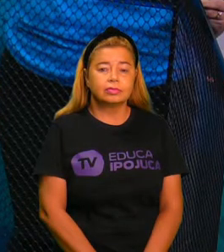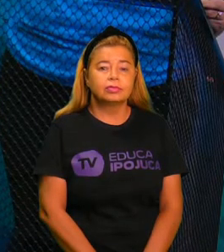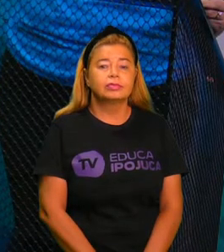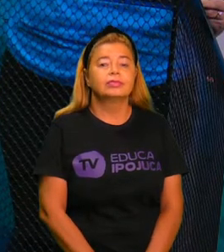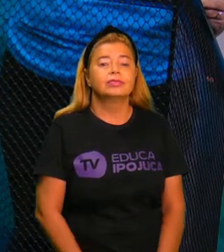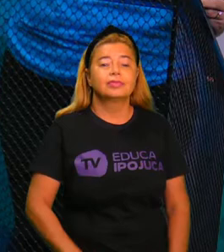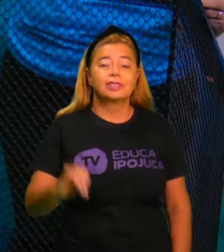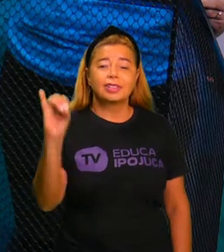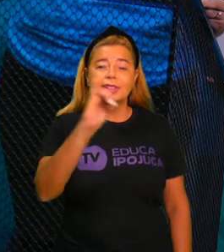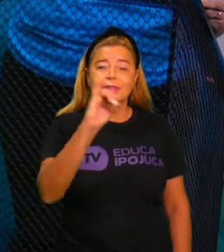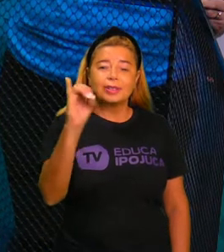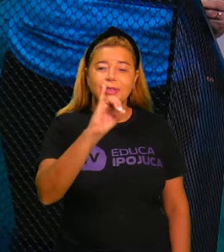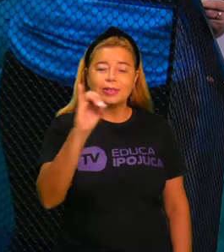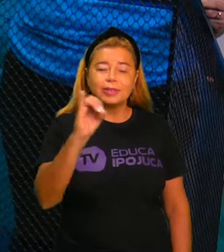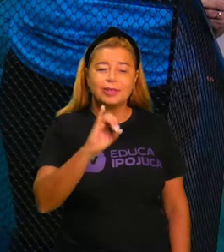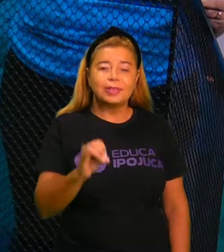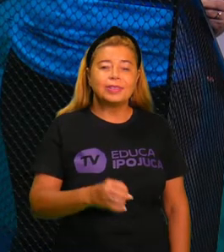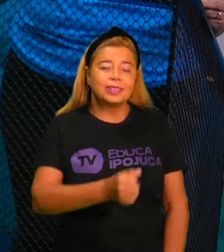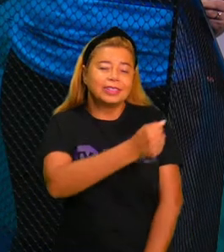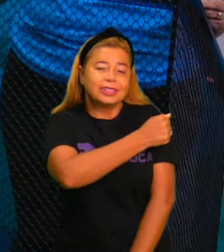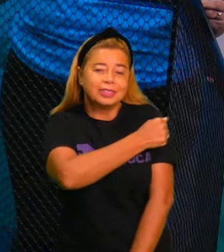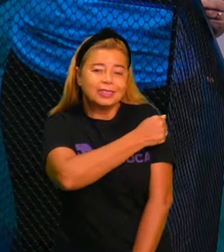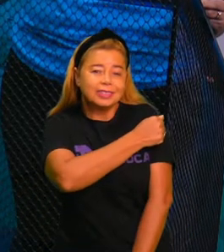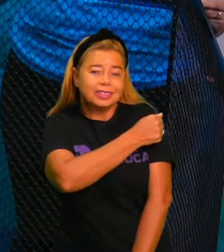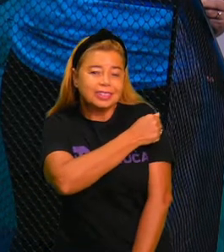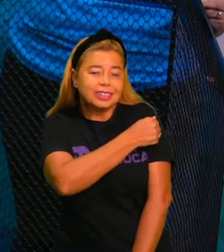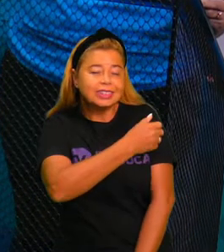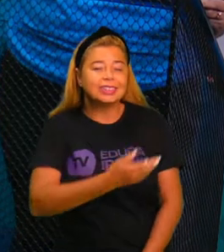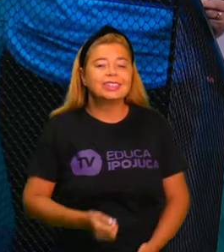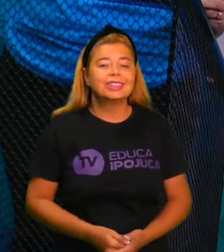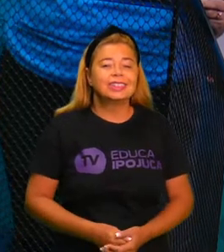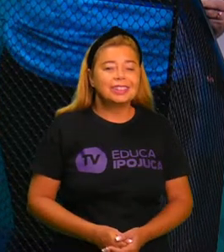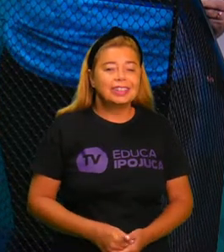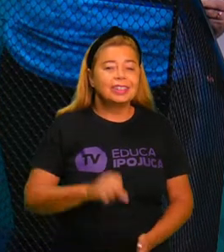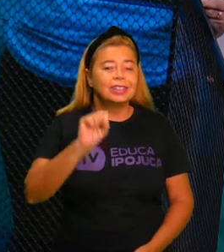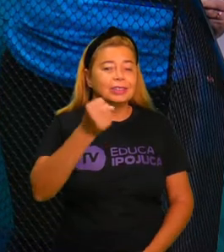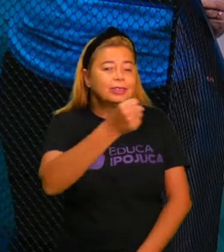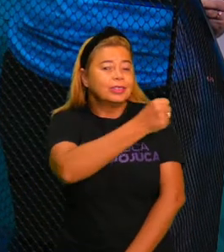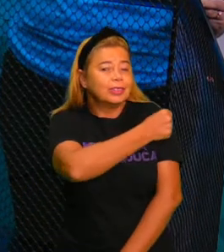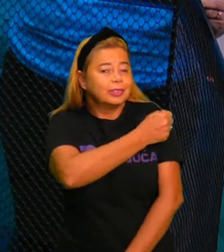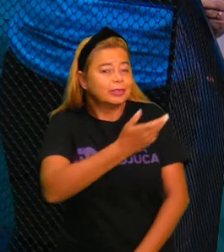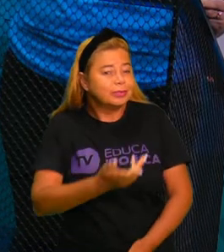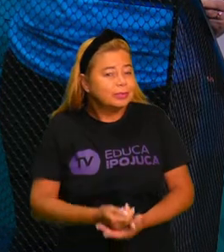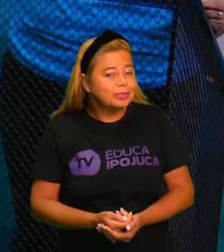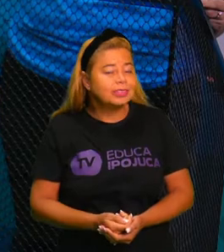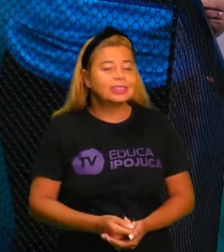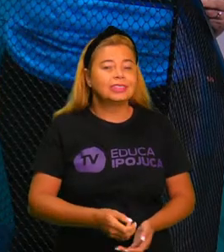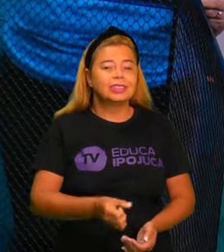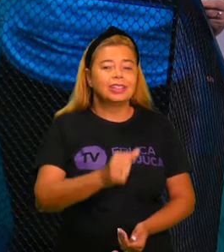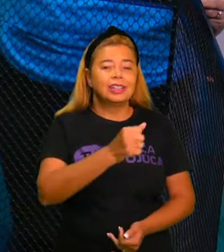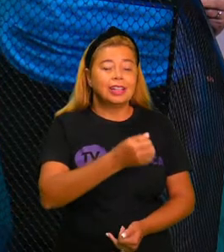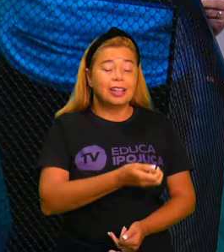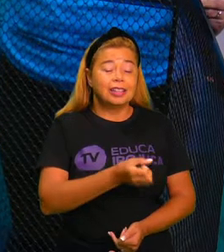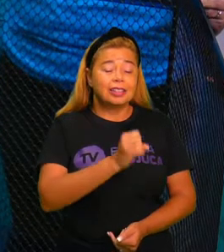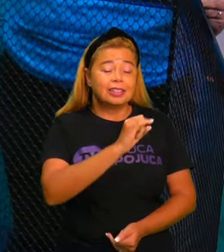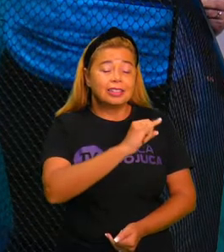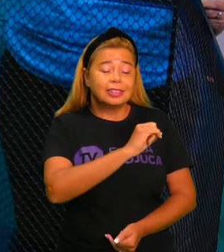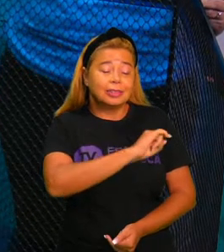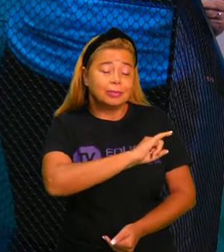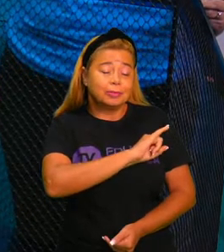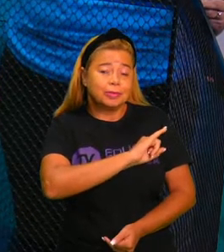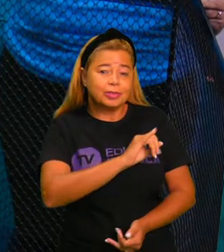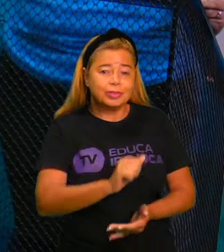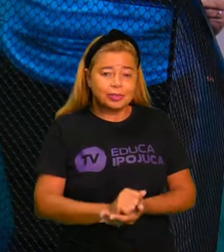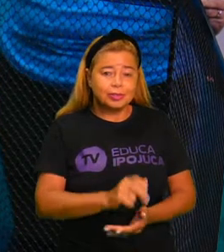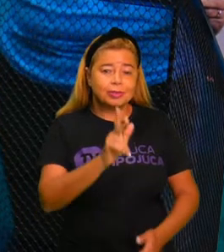Olá, estudante do oitavo ano do ensino fundamental do município de Ipojuca. Eu sou a professora Roseane Portela, sou